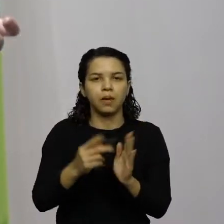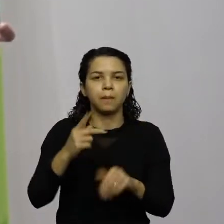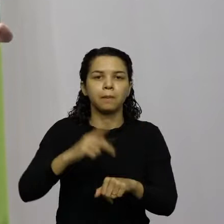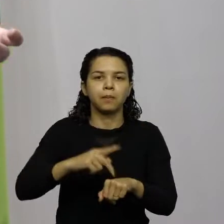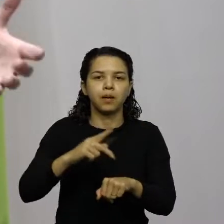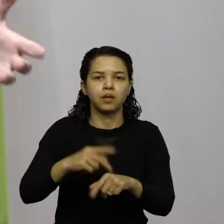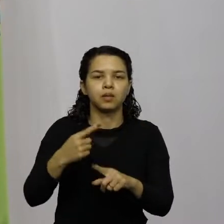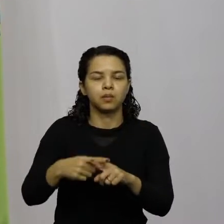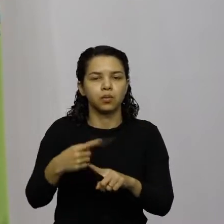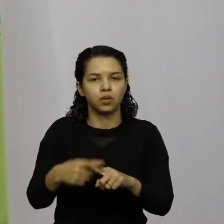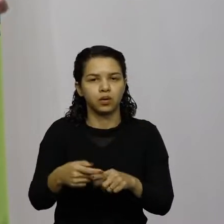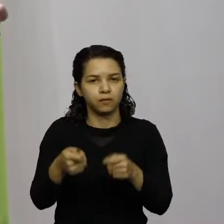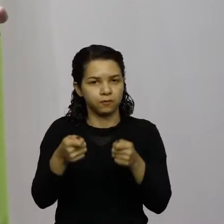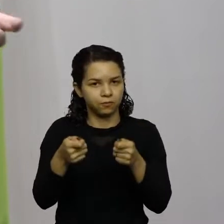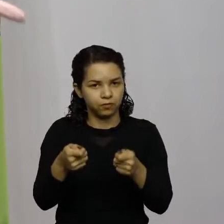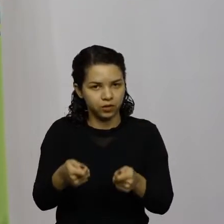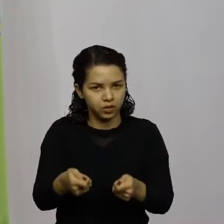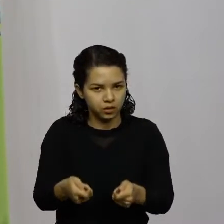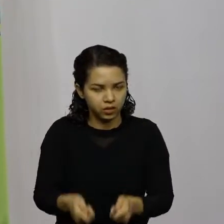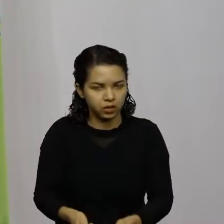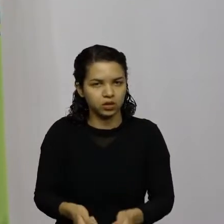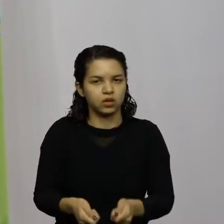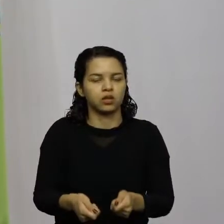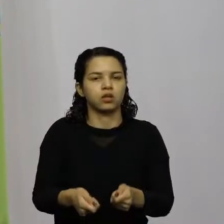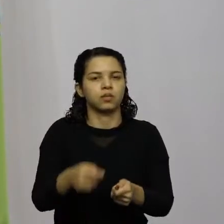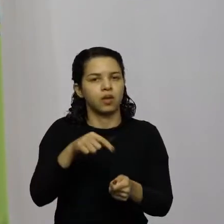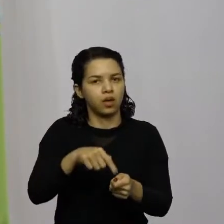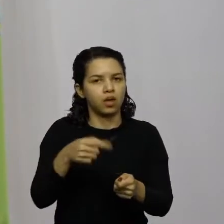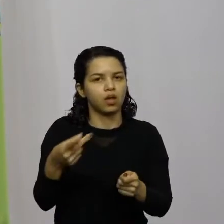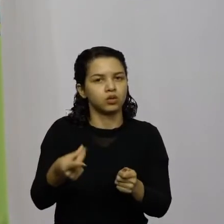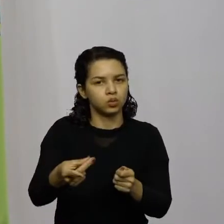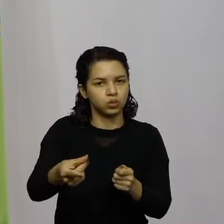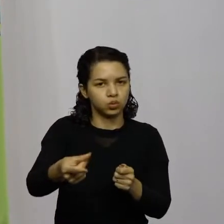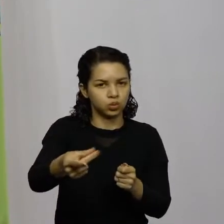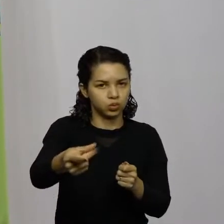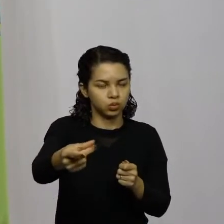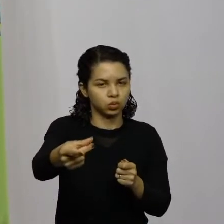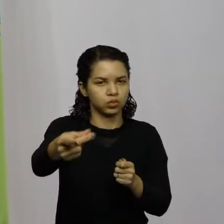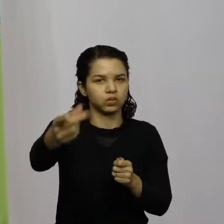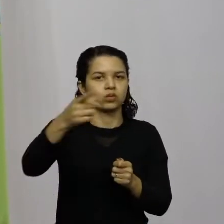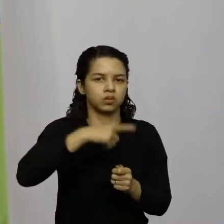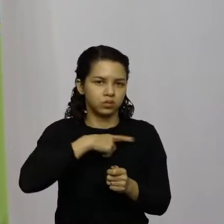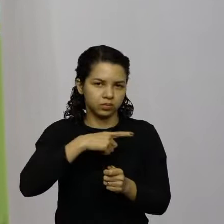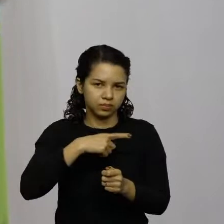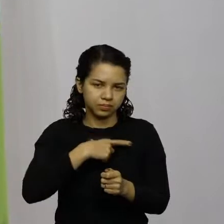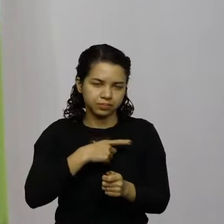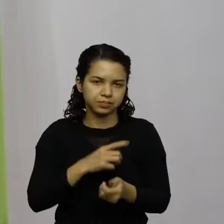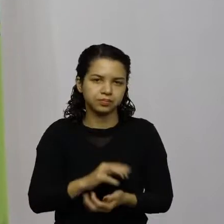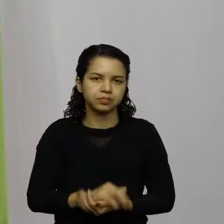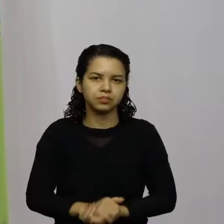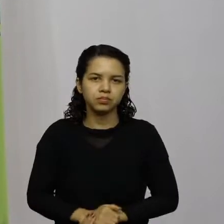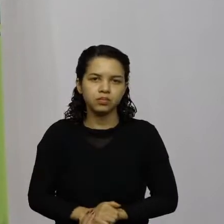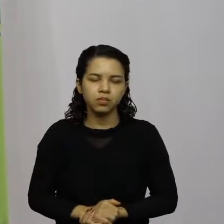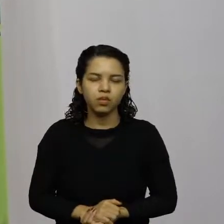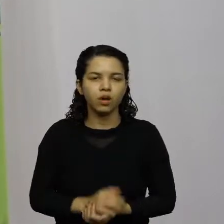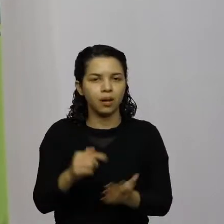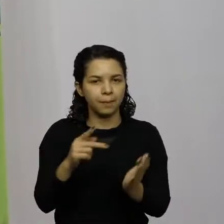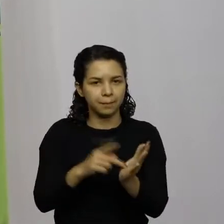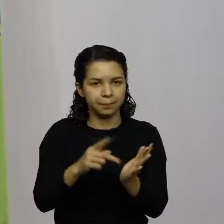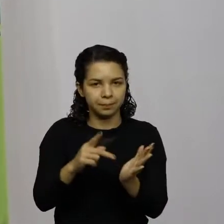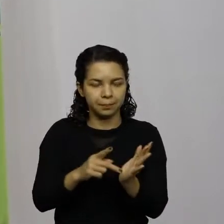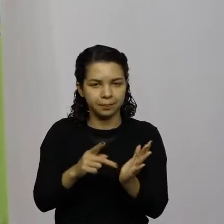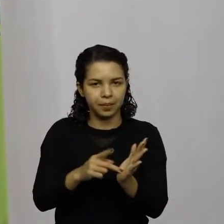firme, ela é perene, ela dura, ela tem longevidade, tem seriedade